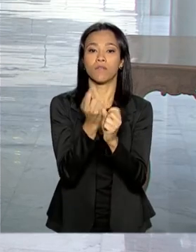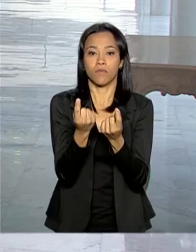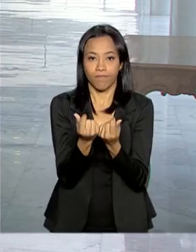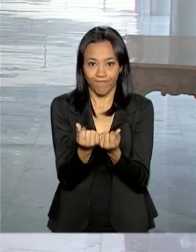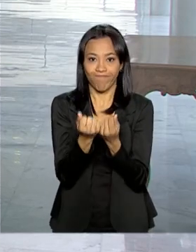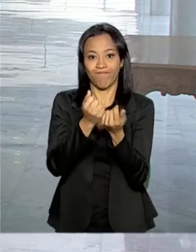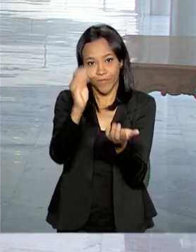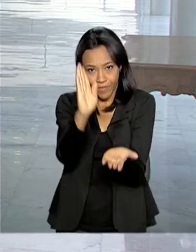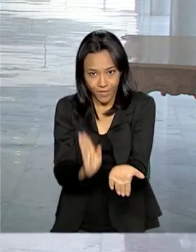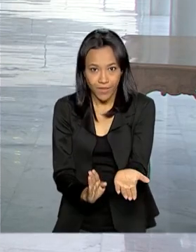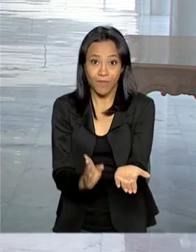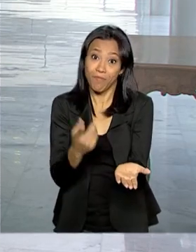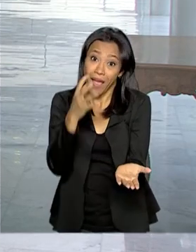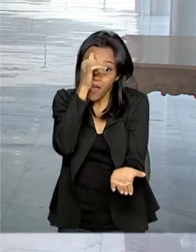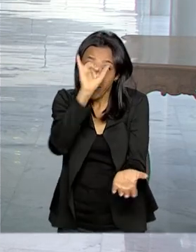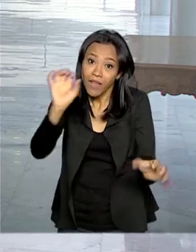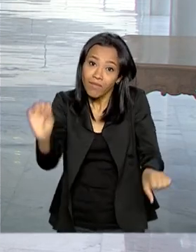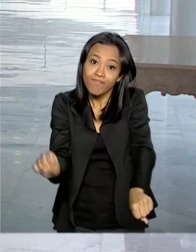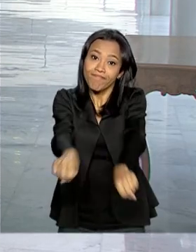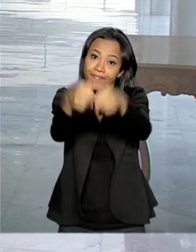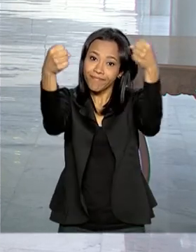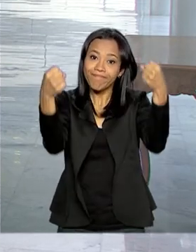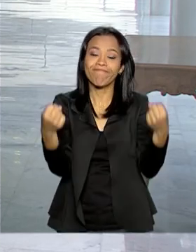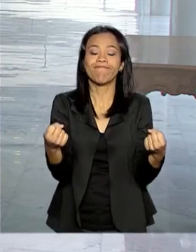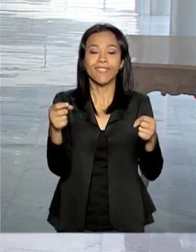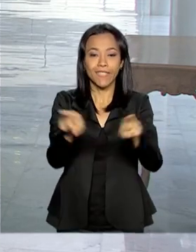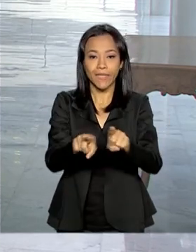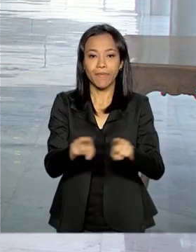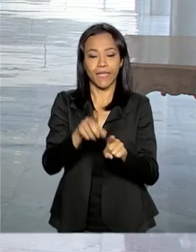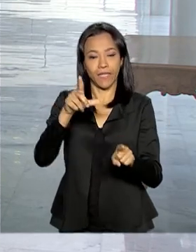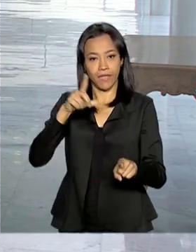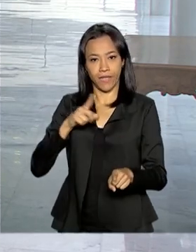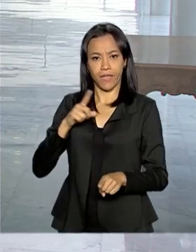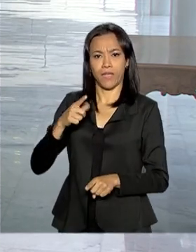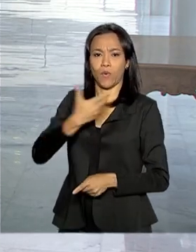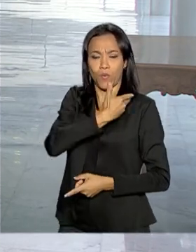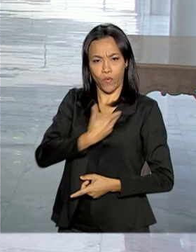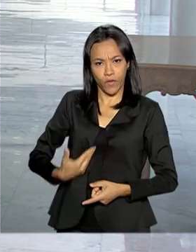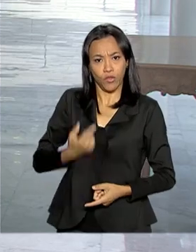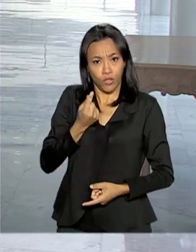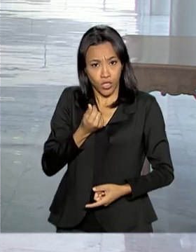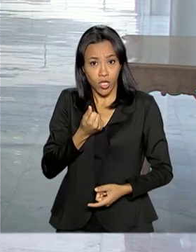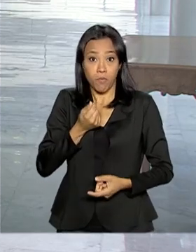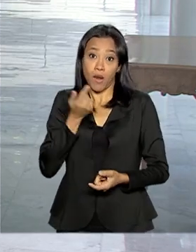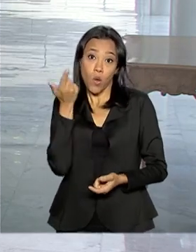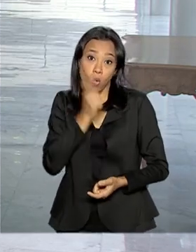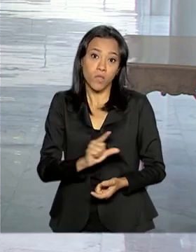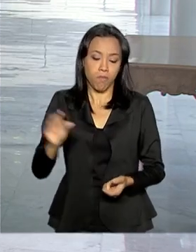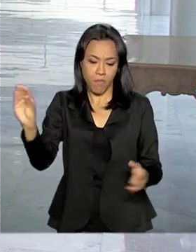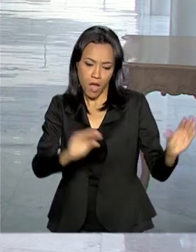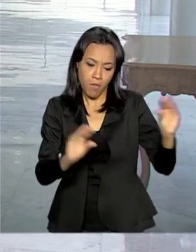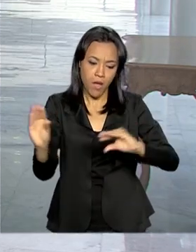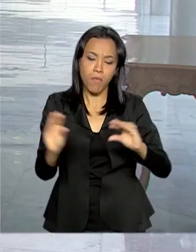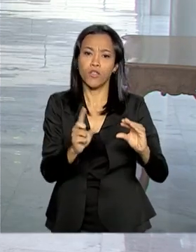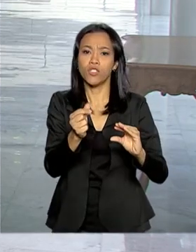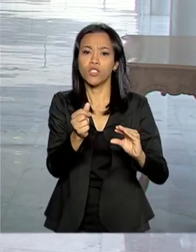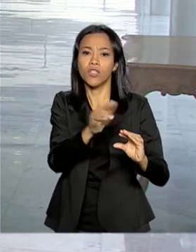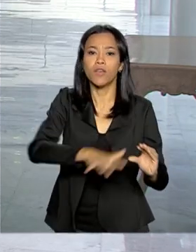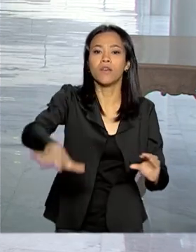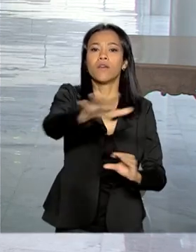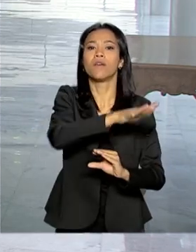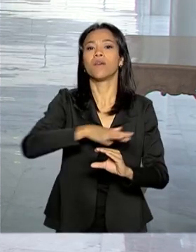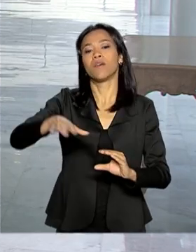sistema quebre e para que o governo tenha recursos para ampliar investimentos na melhoria de vida da população